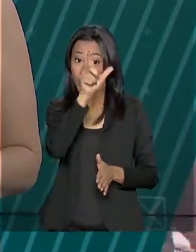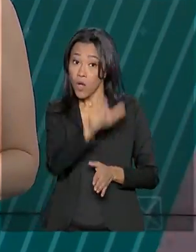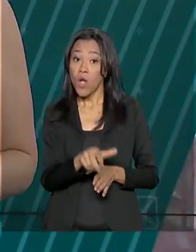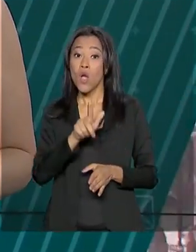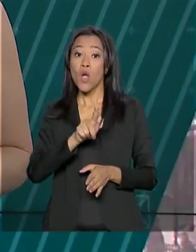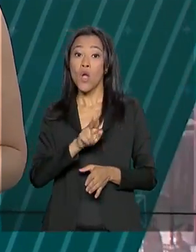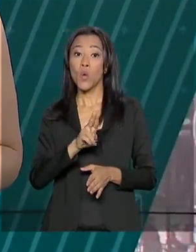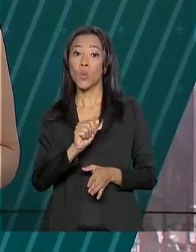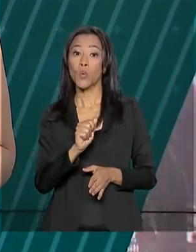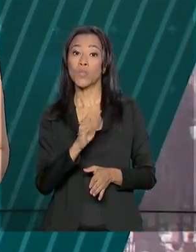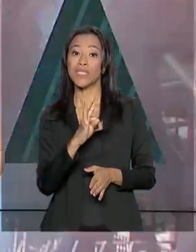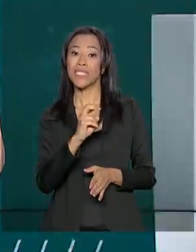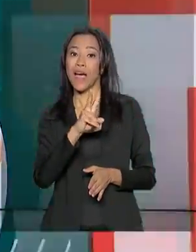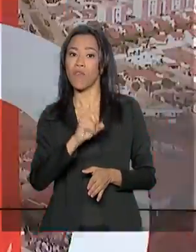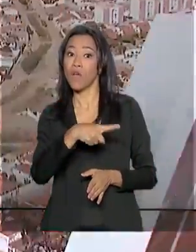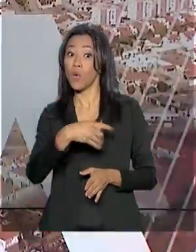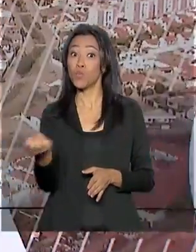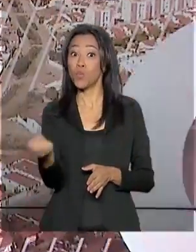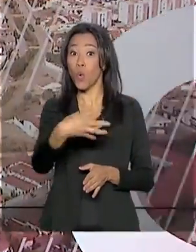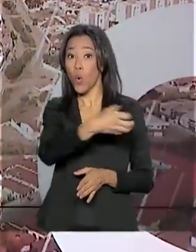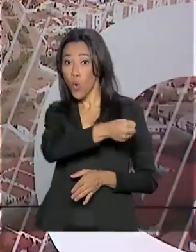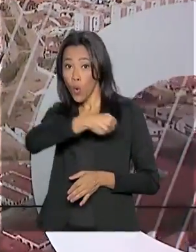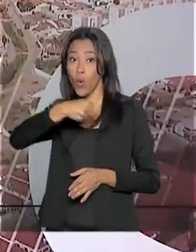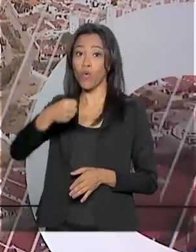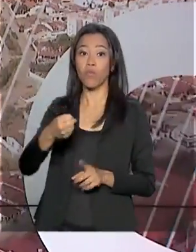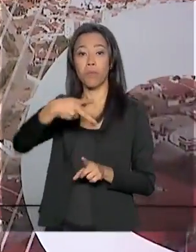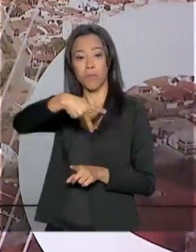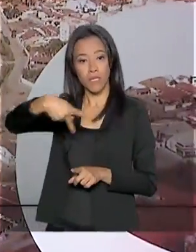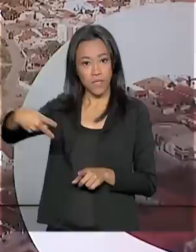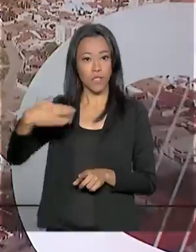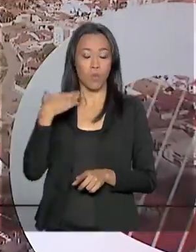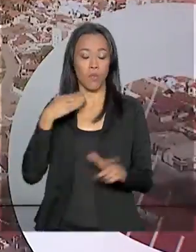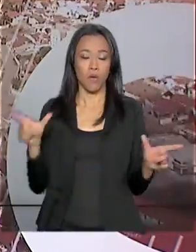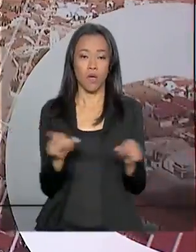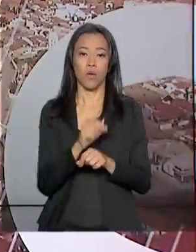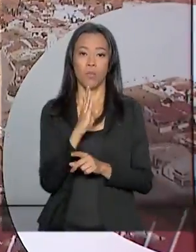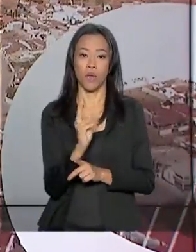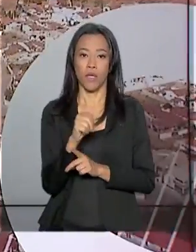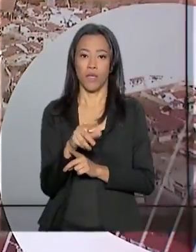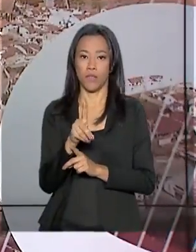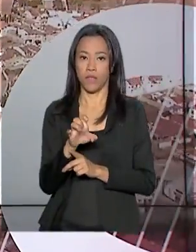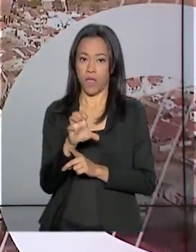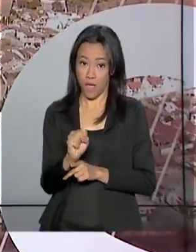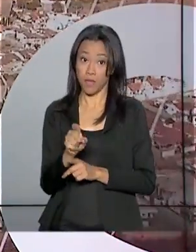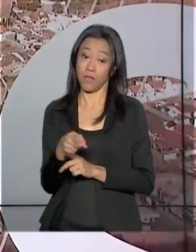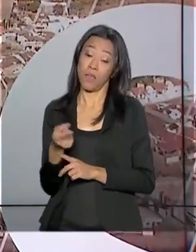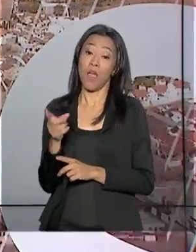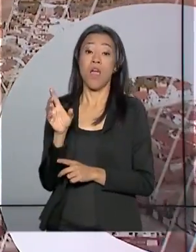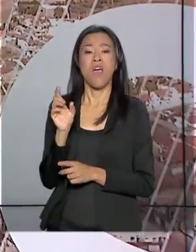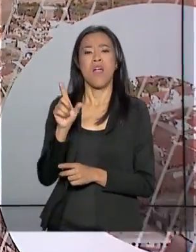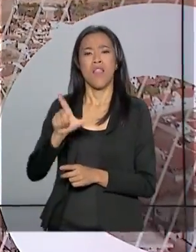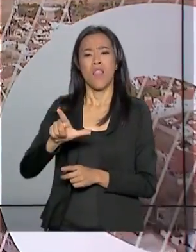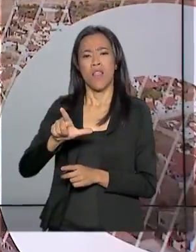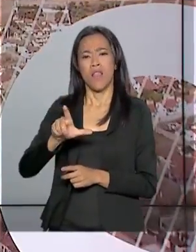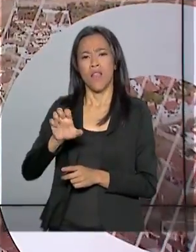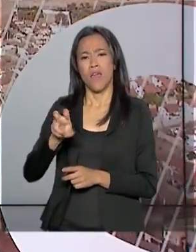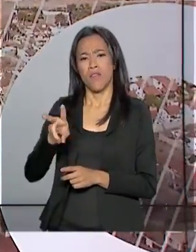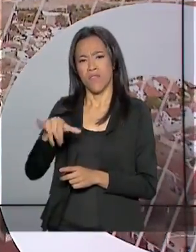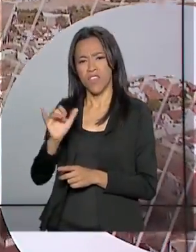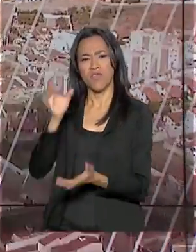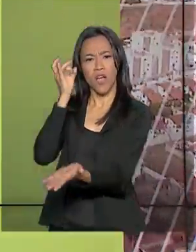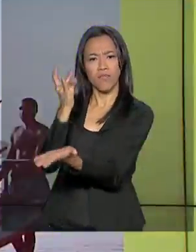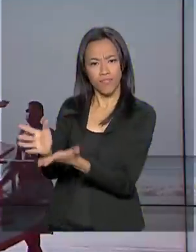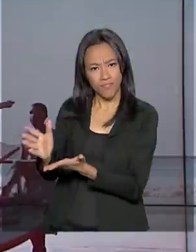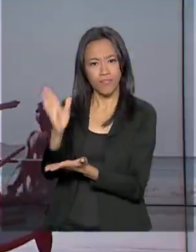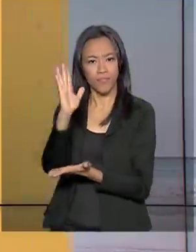presidente do BNDES. Ele entra no lugar do economista Joaquim Levy, que pediu demissão no fim de semana. Montesano é o atual secretário especial